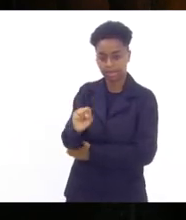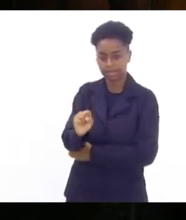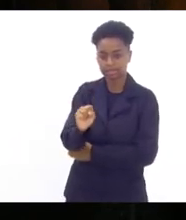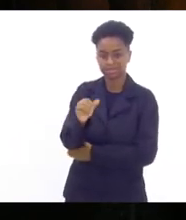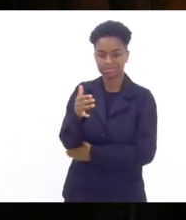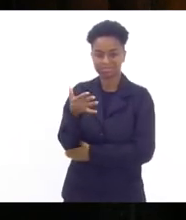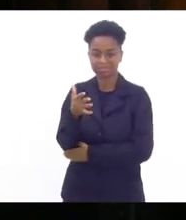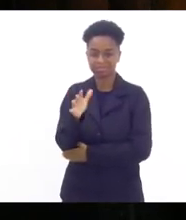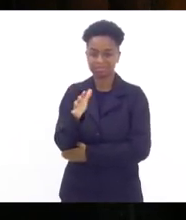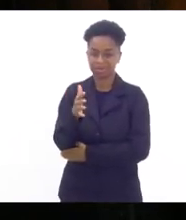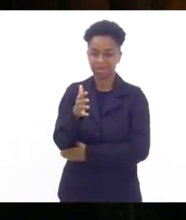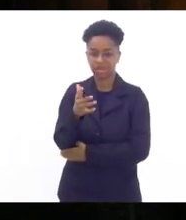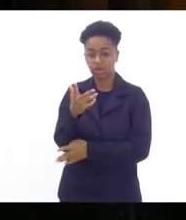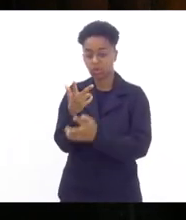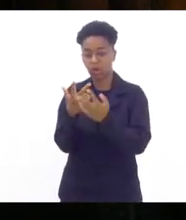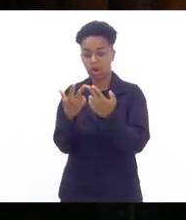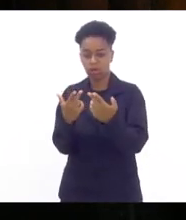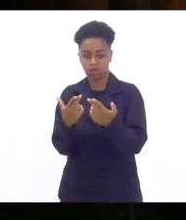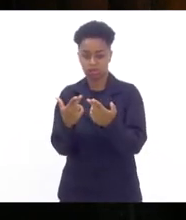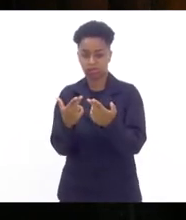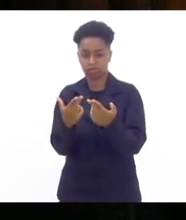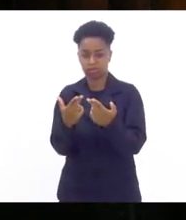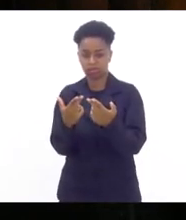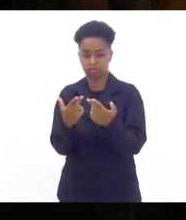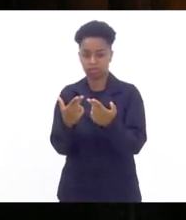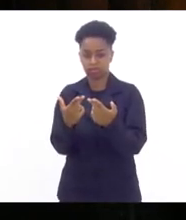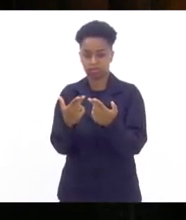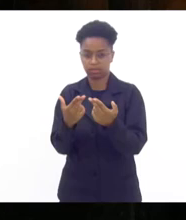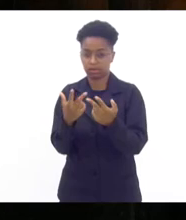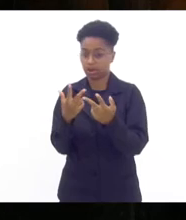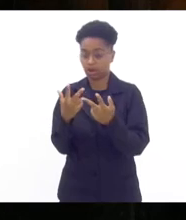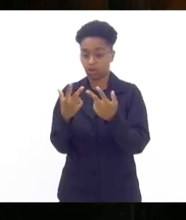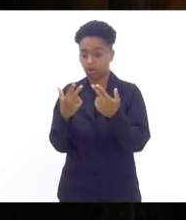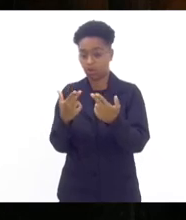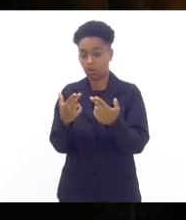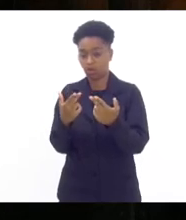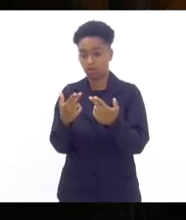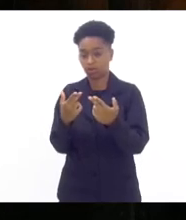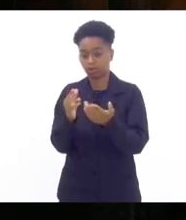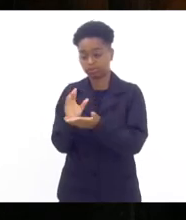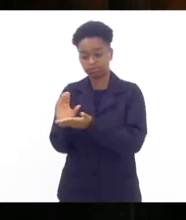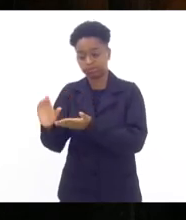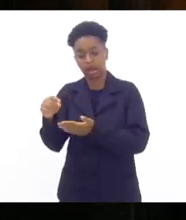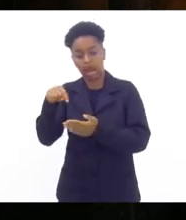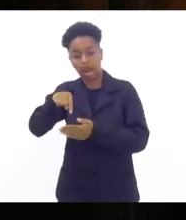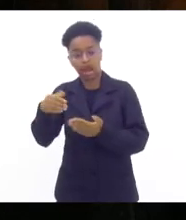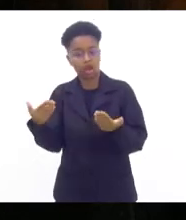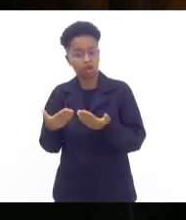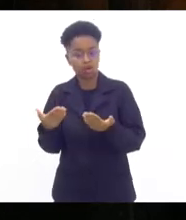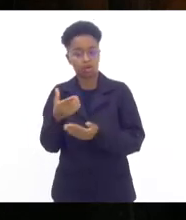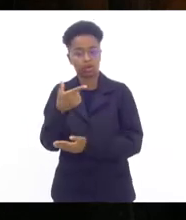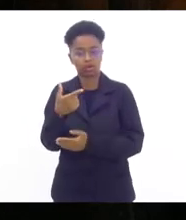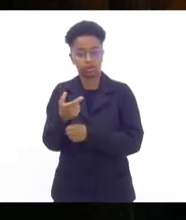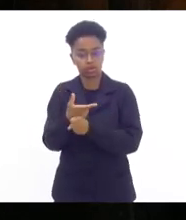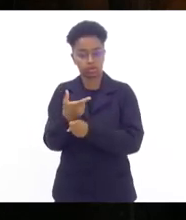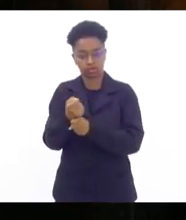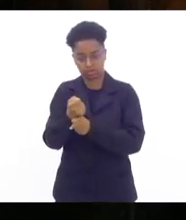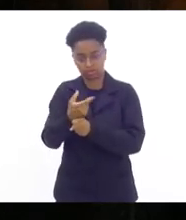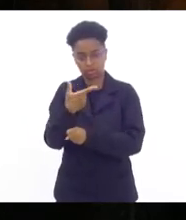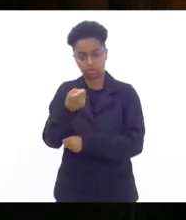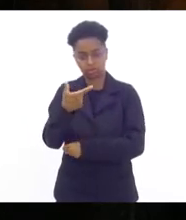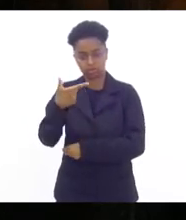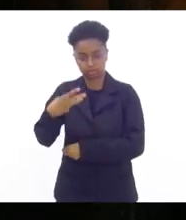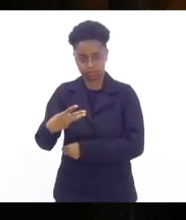praticamente igual a previsão deste ano mostrando claramente